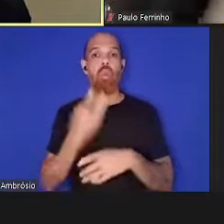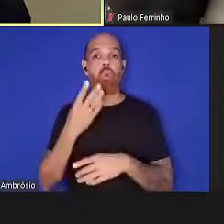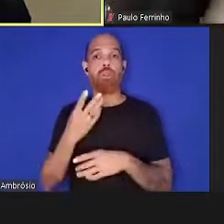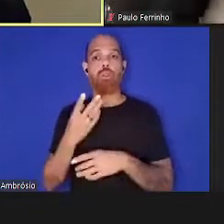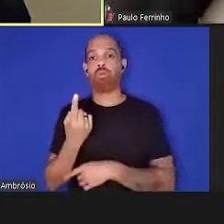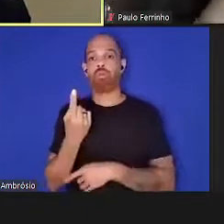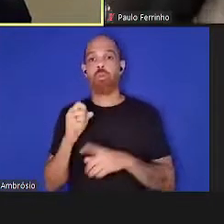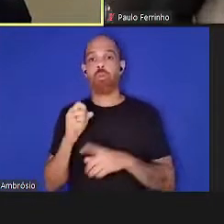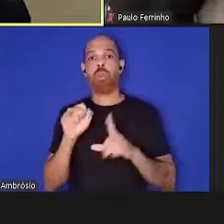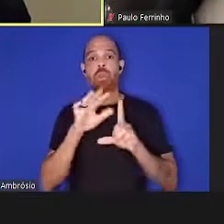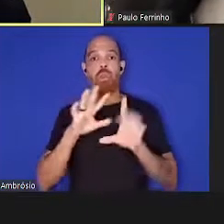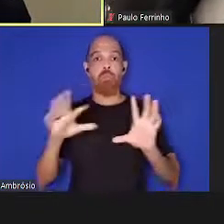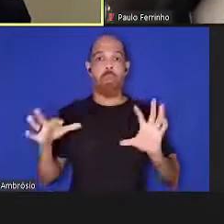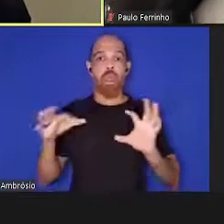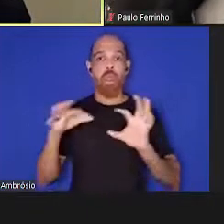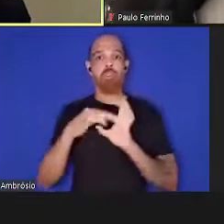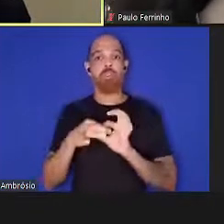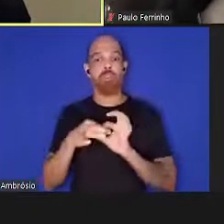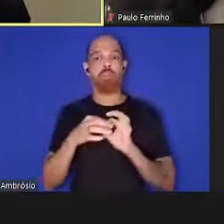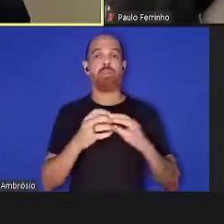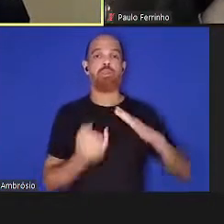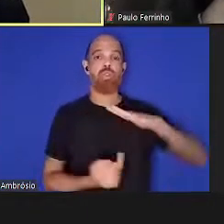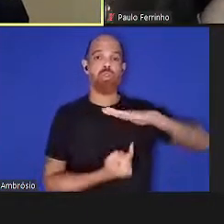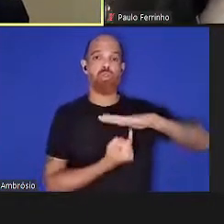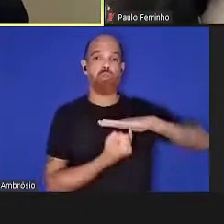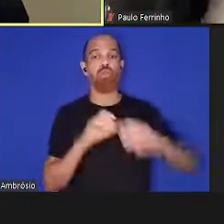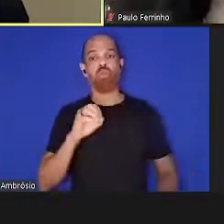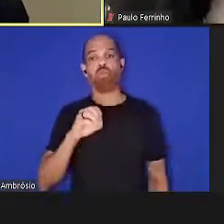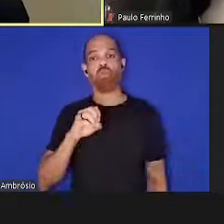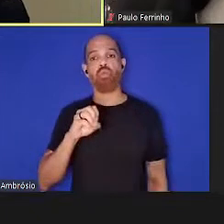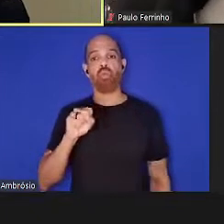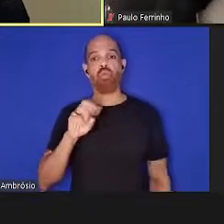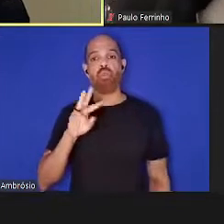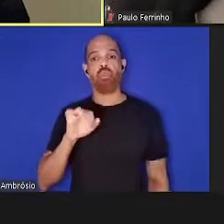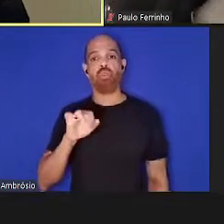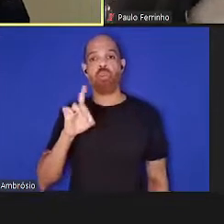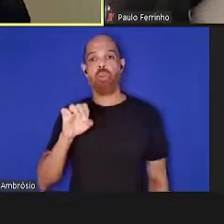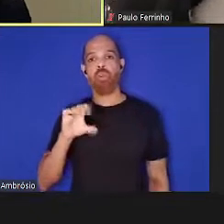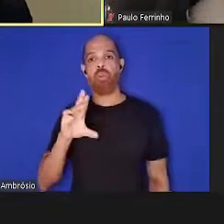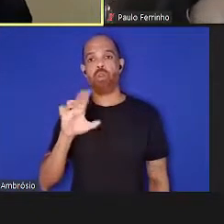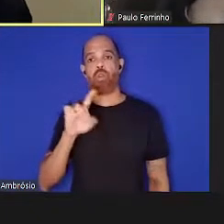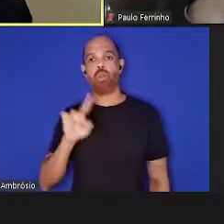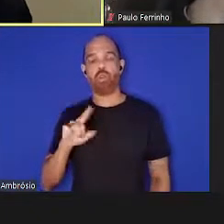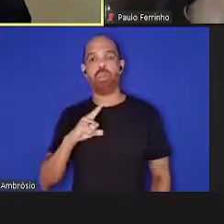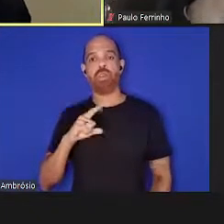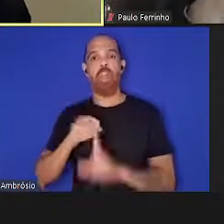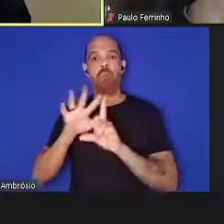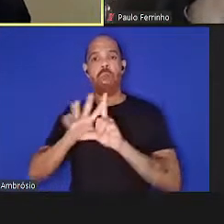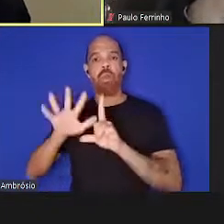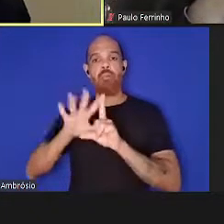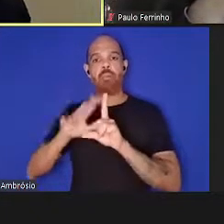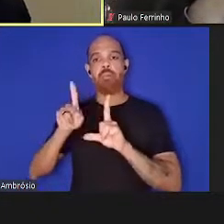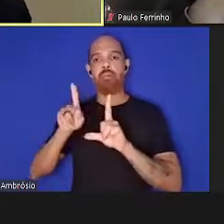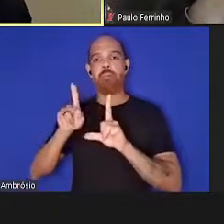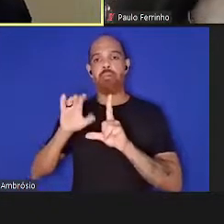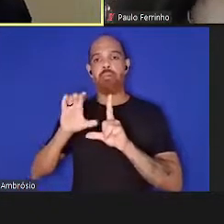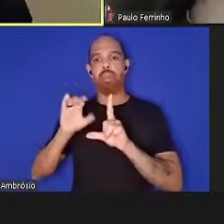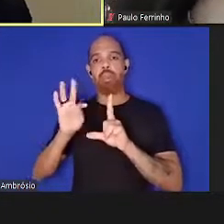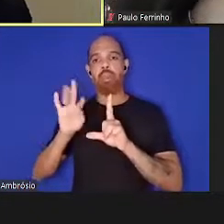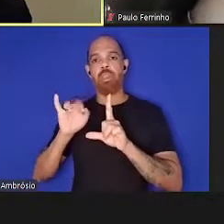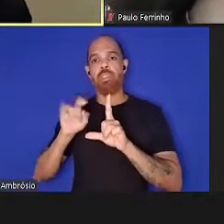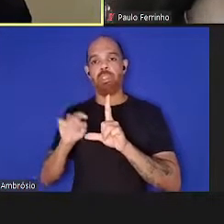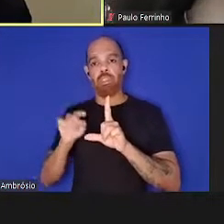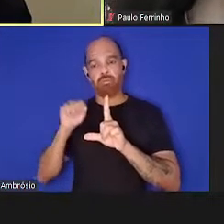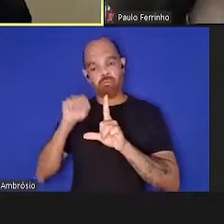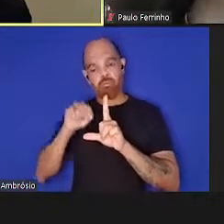conjunta com o Instituto Osvaldo Cruz e a Parmanguinhos, a plataforma PICTIZ, que também aborda muitos dos aspectos